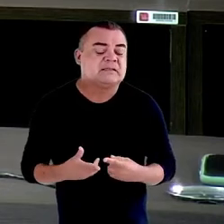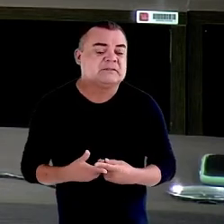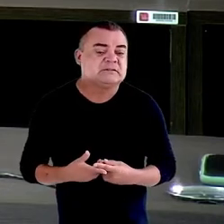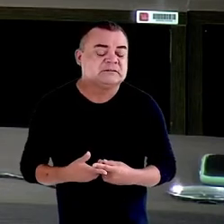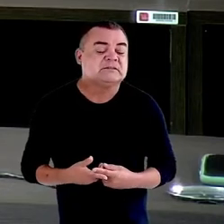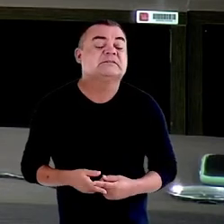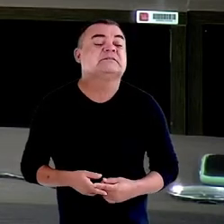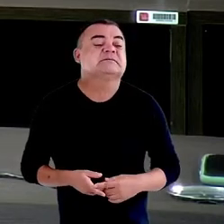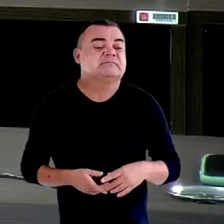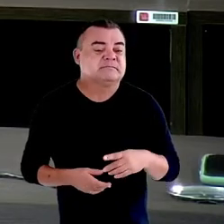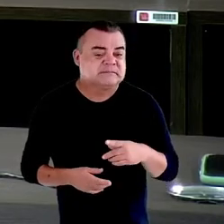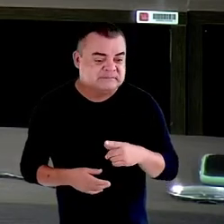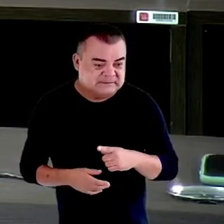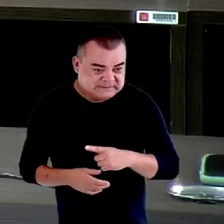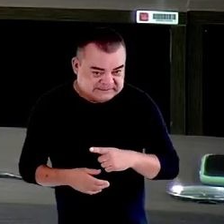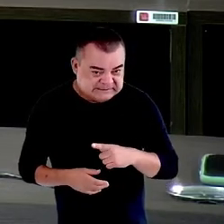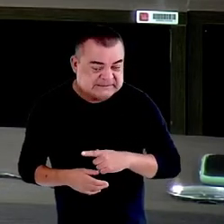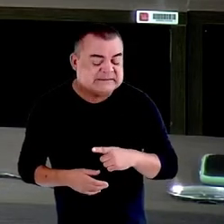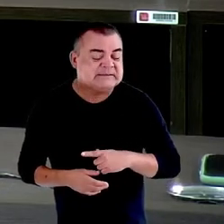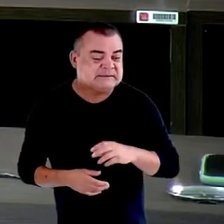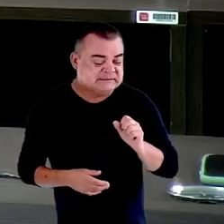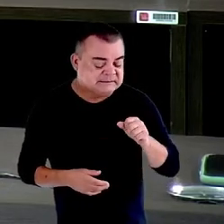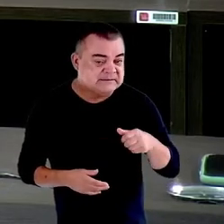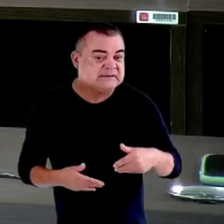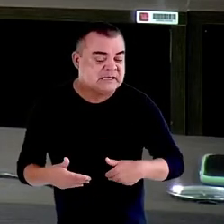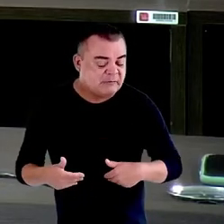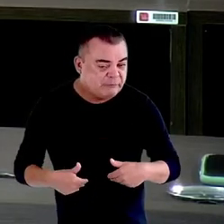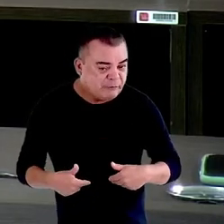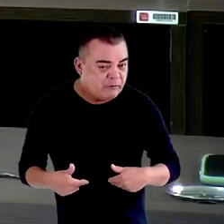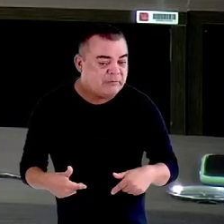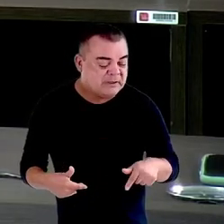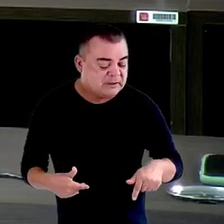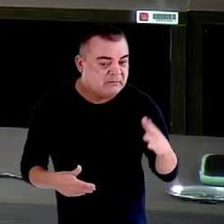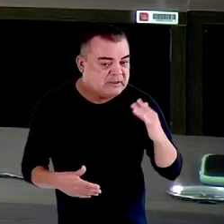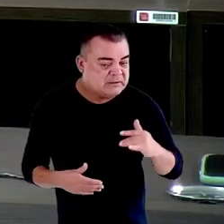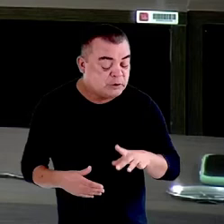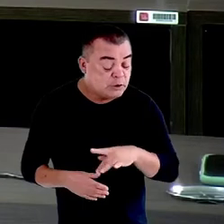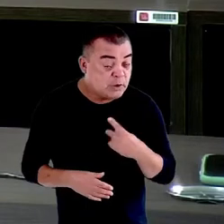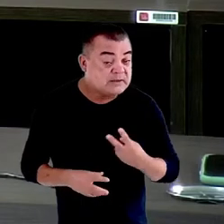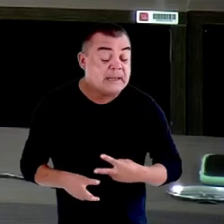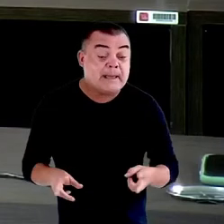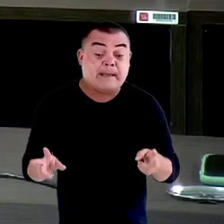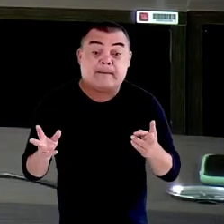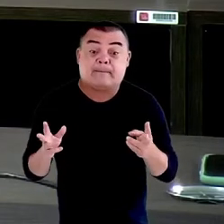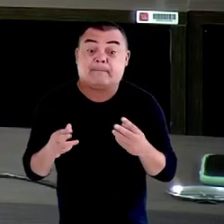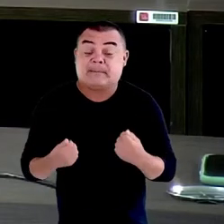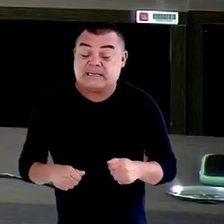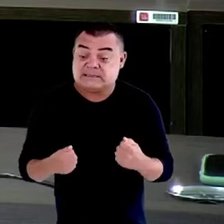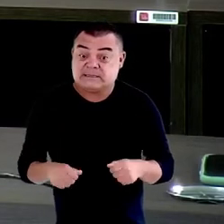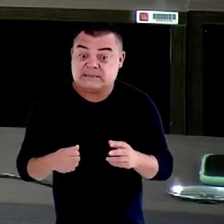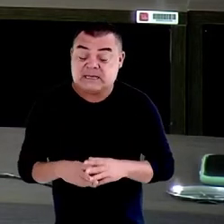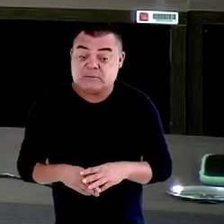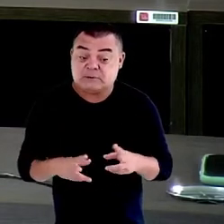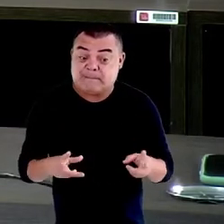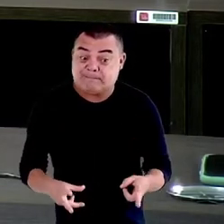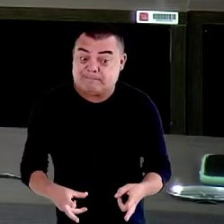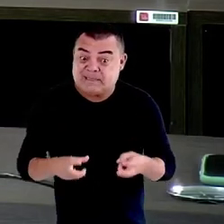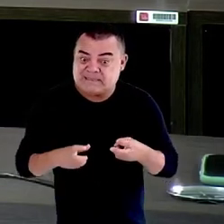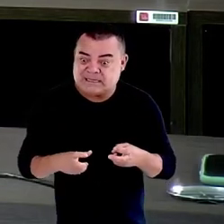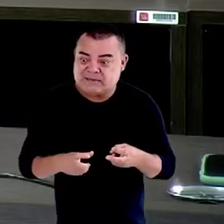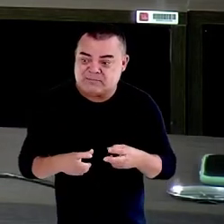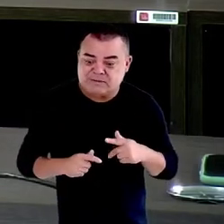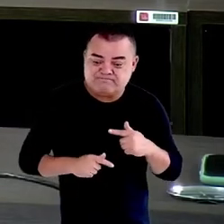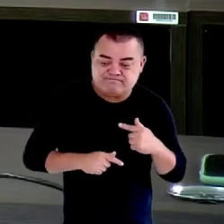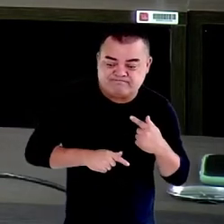sim, e nós precisamos abrir os olhos para isso, nós precisamos nos movimentar,